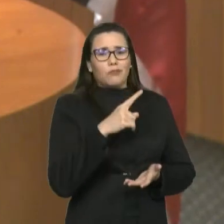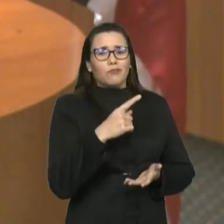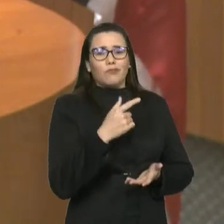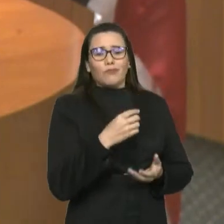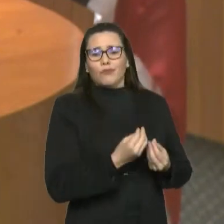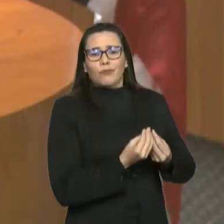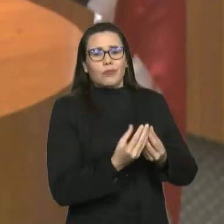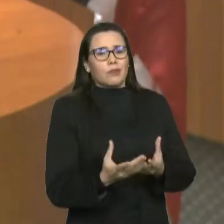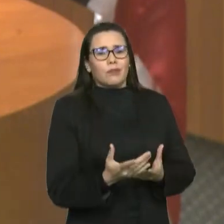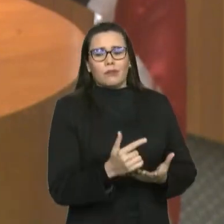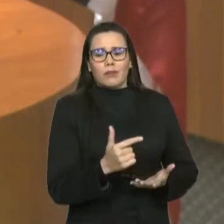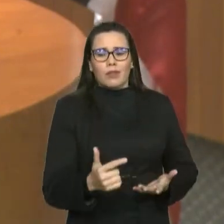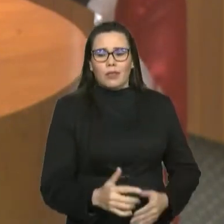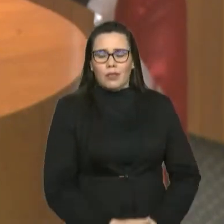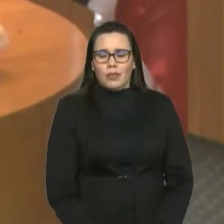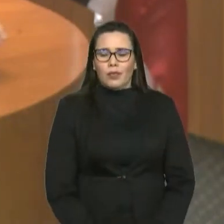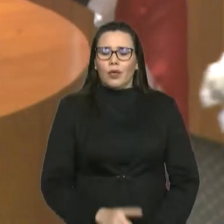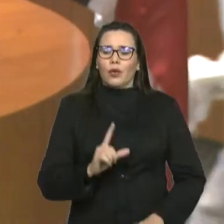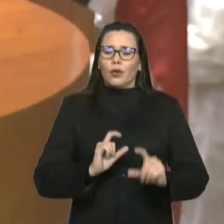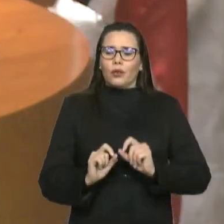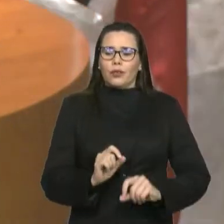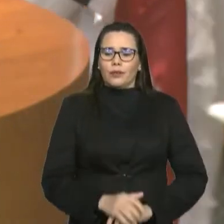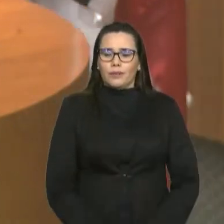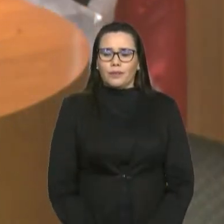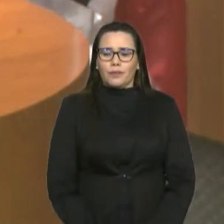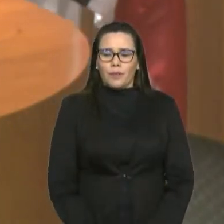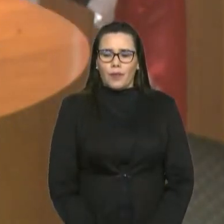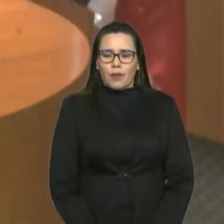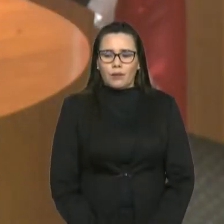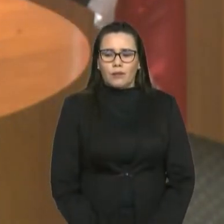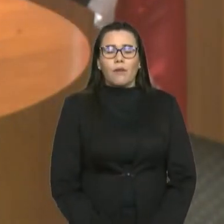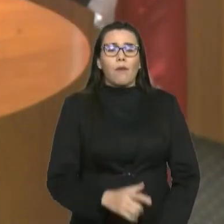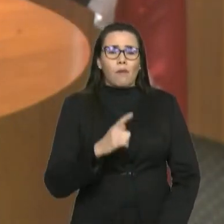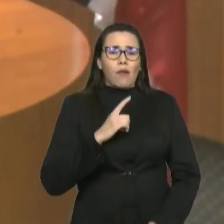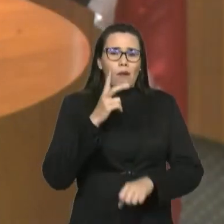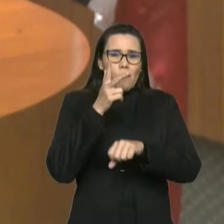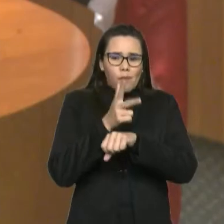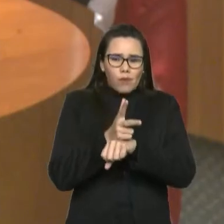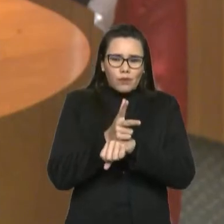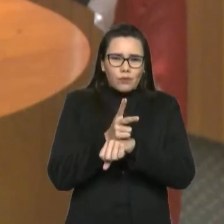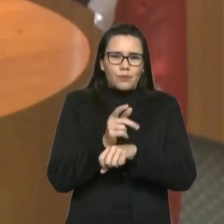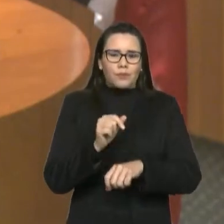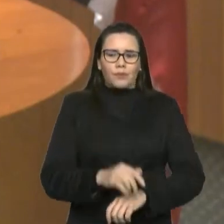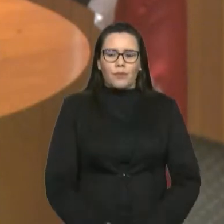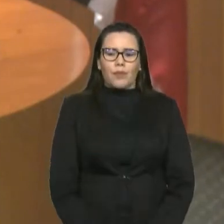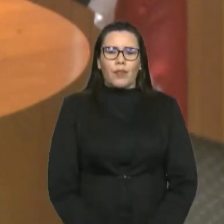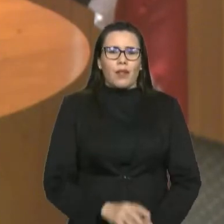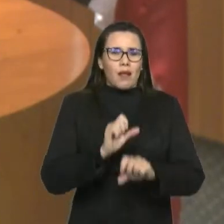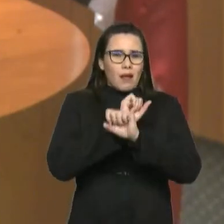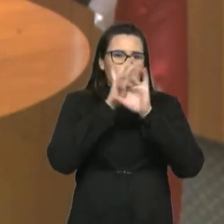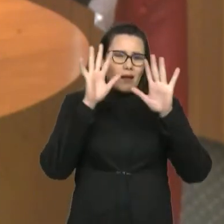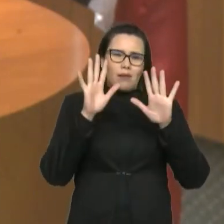de São Luís afirma que realiza a eutanásia e não realiza um tratamento desses animais.